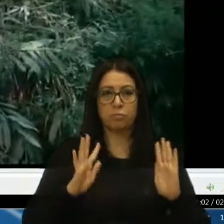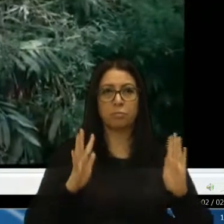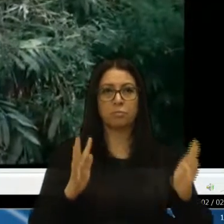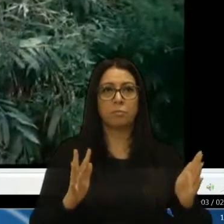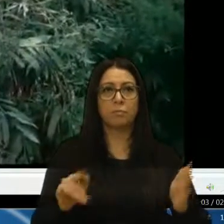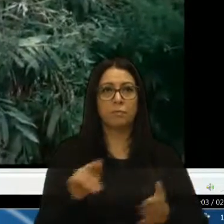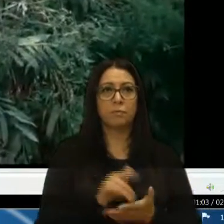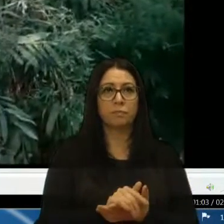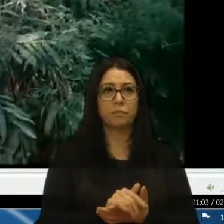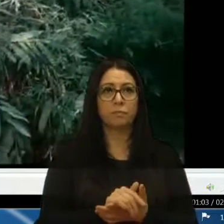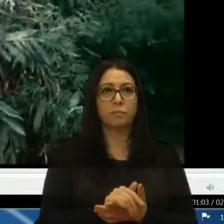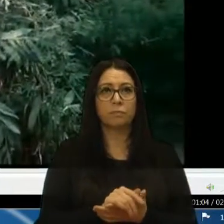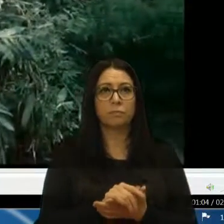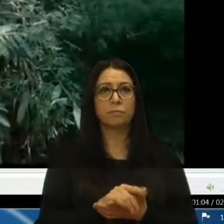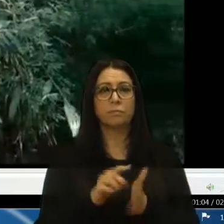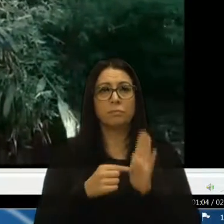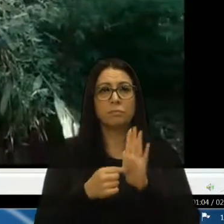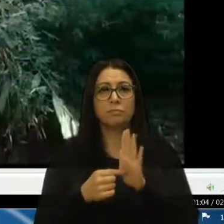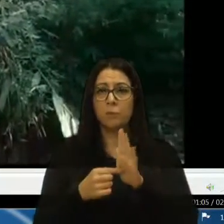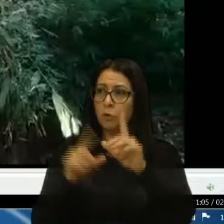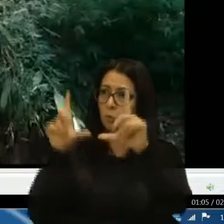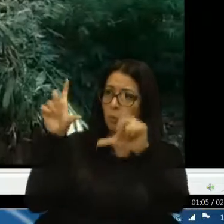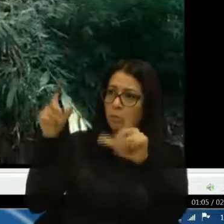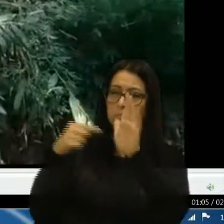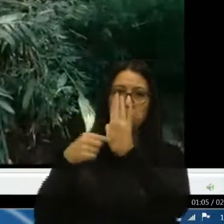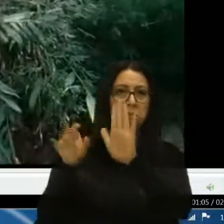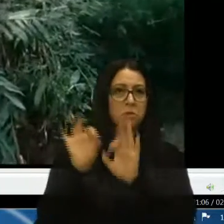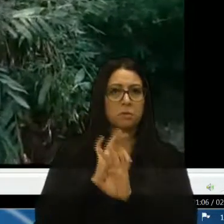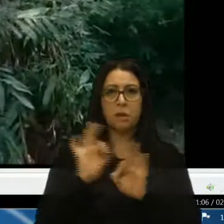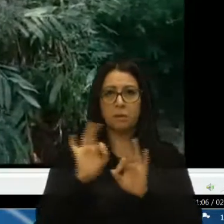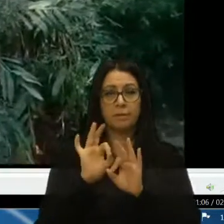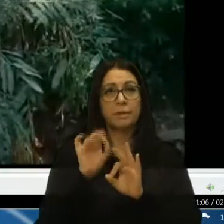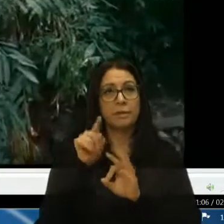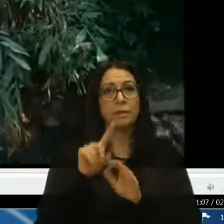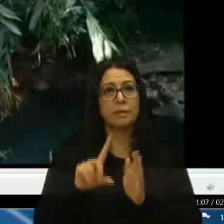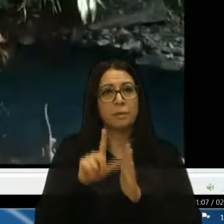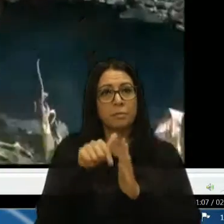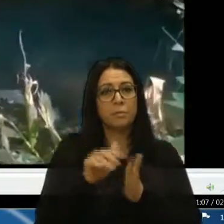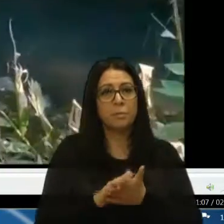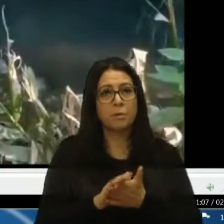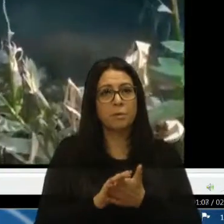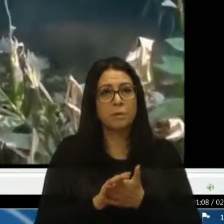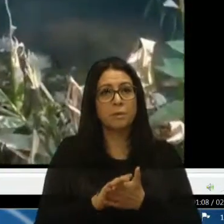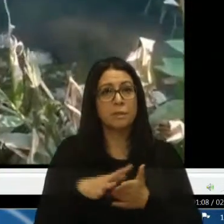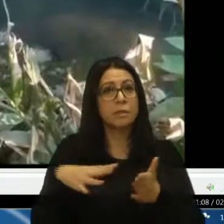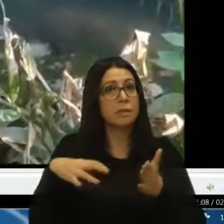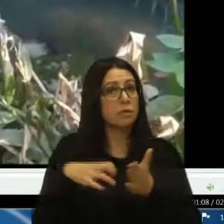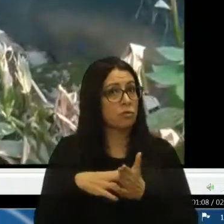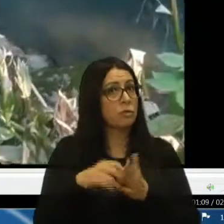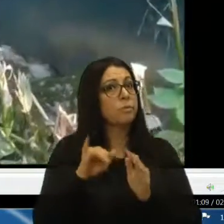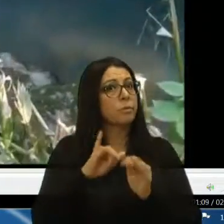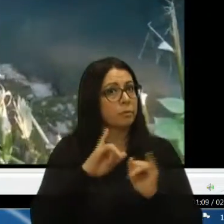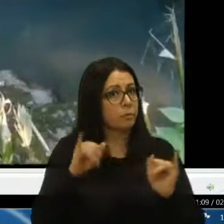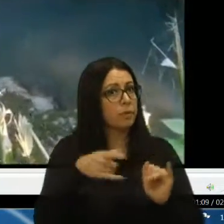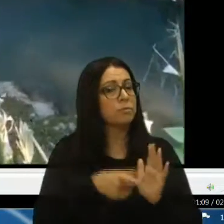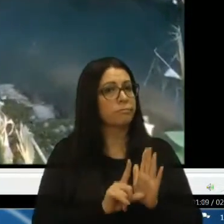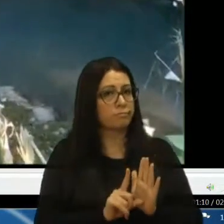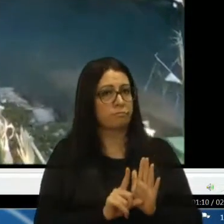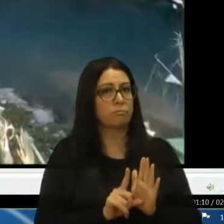sinalizados, aqui, não tem sinalização, nenhuma, nesse trecho, e aqui, logo, tragédias, estão anunciadas, estão